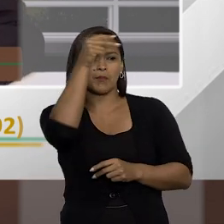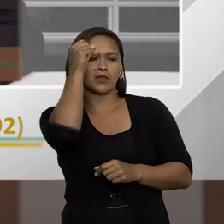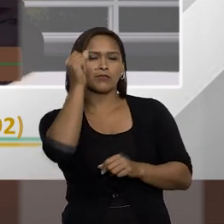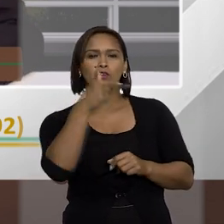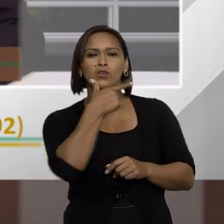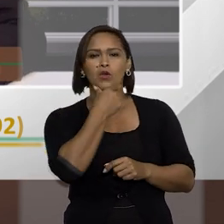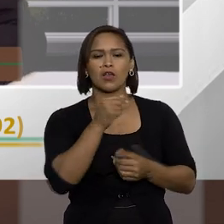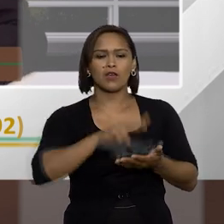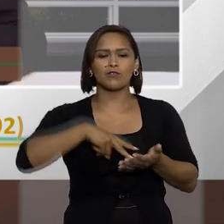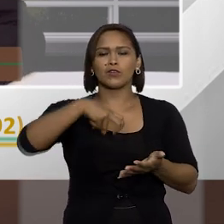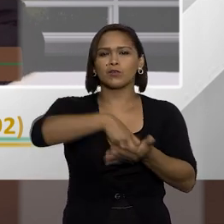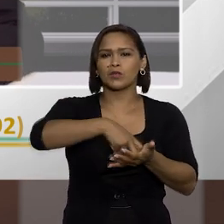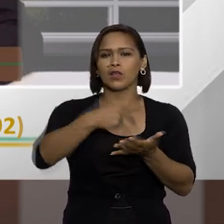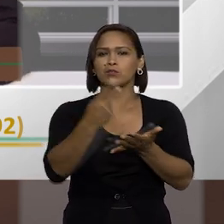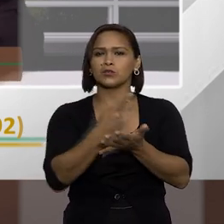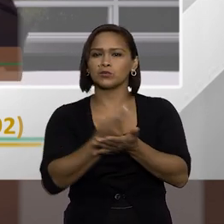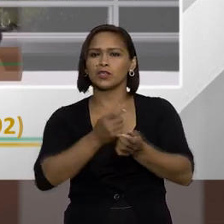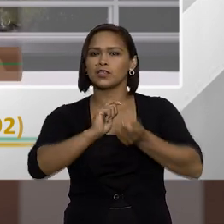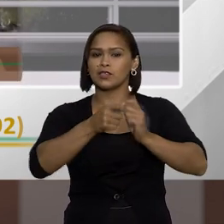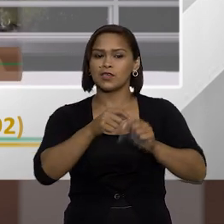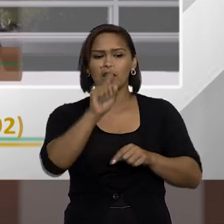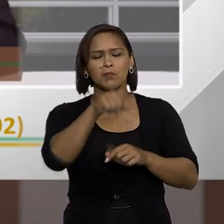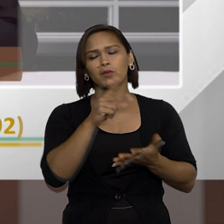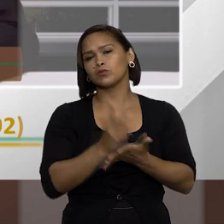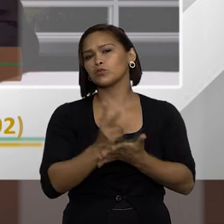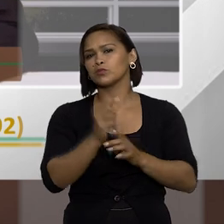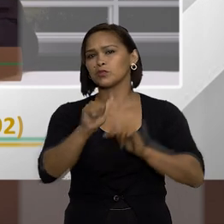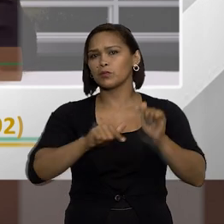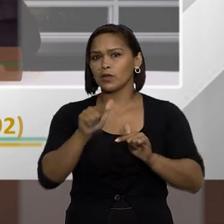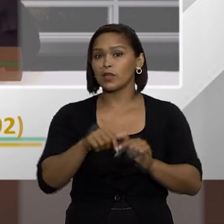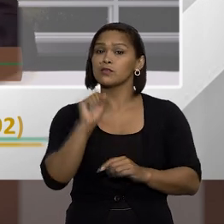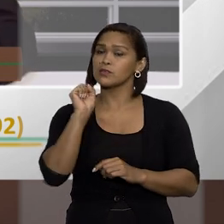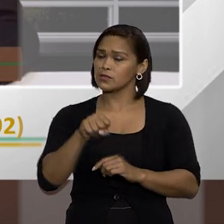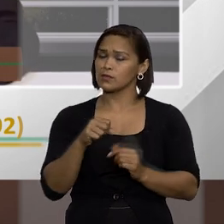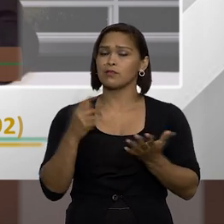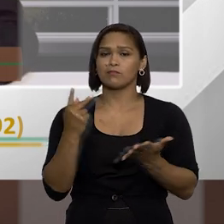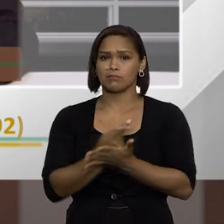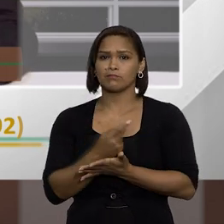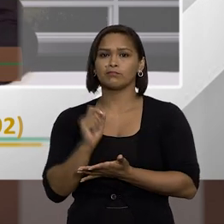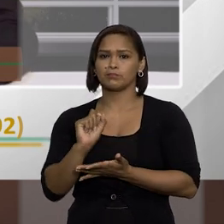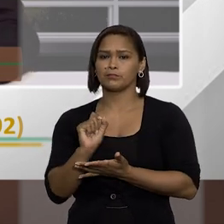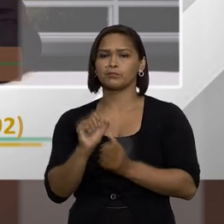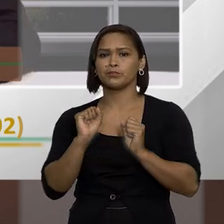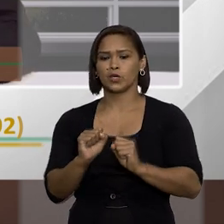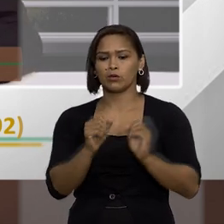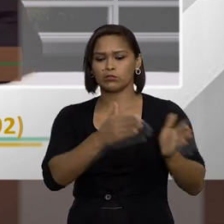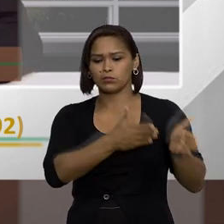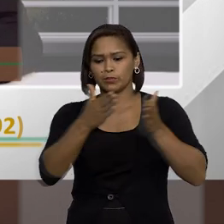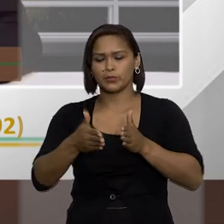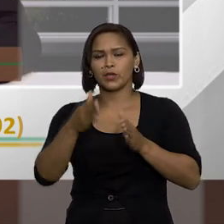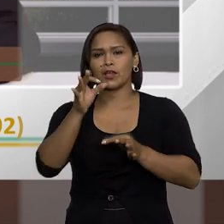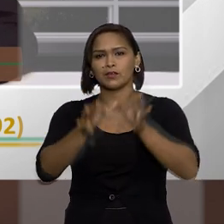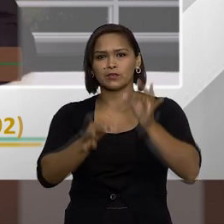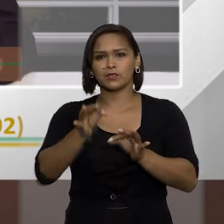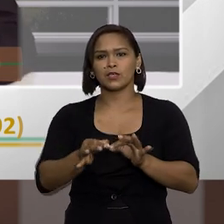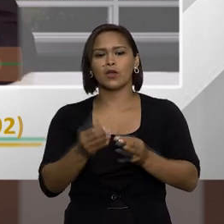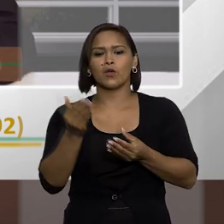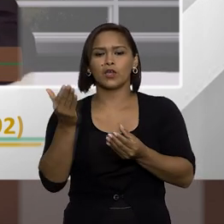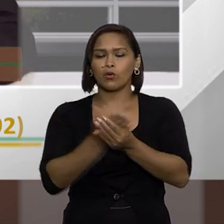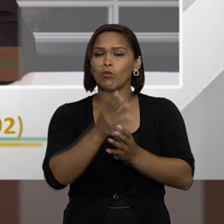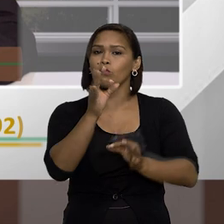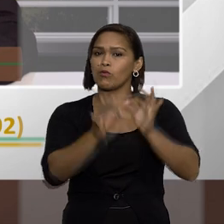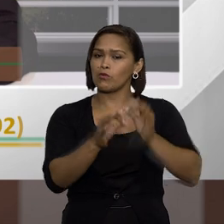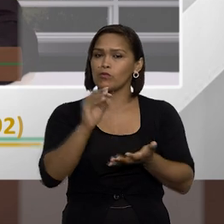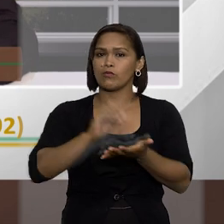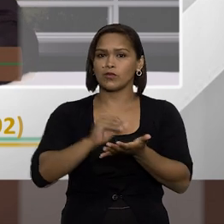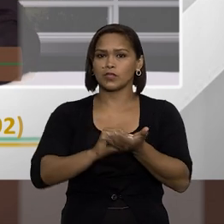prefeitura, e ele foi condenado por improbidade, e ainda estava trabalhando. Eu falei, sim, pode ocorrer, porque a ação não transitou em julgado. Então, enquanto ela não